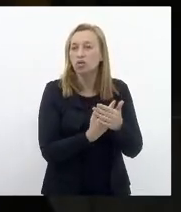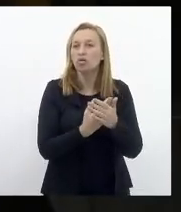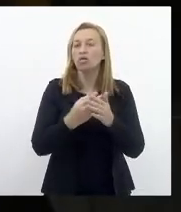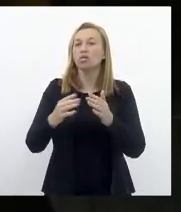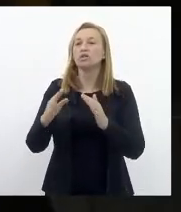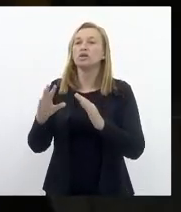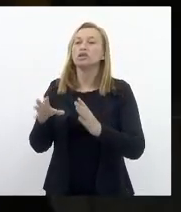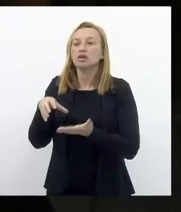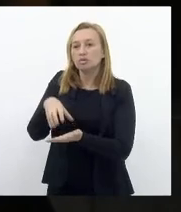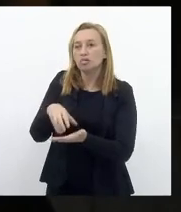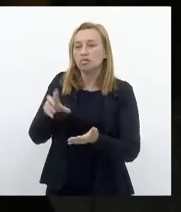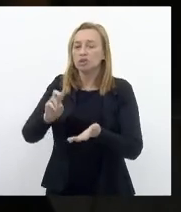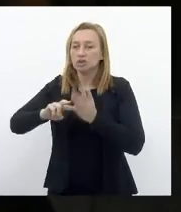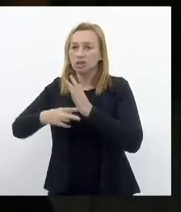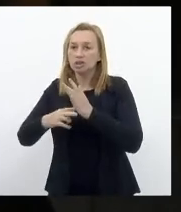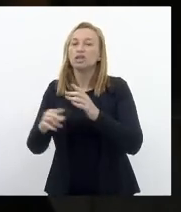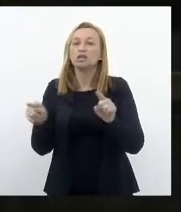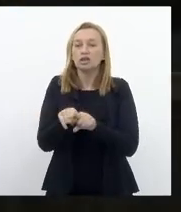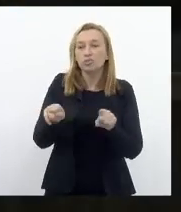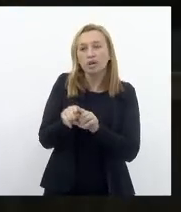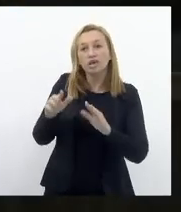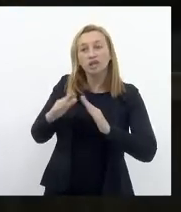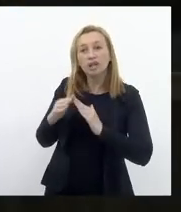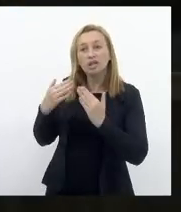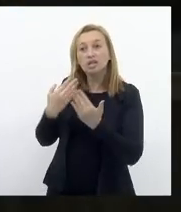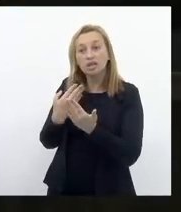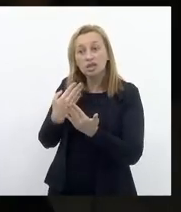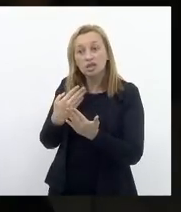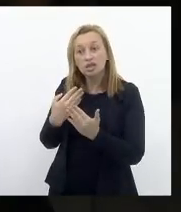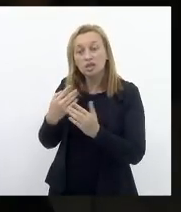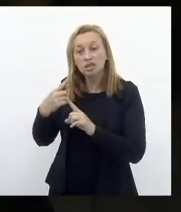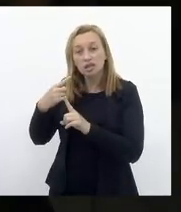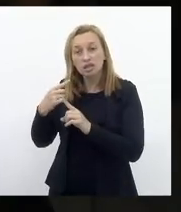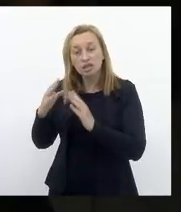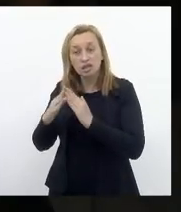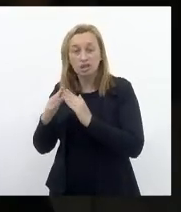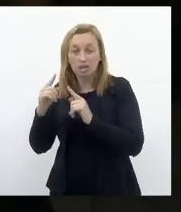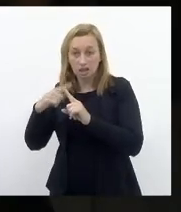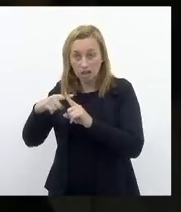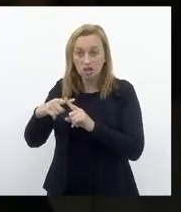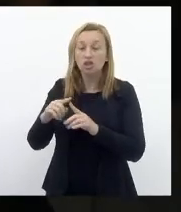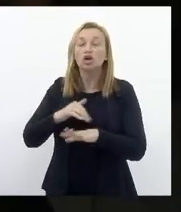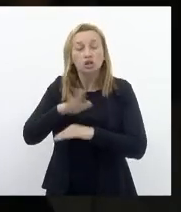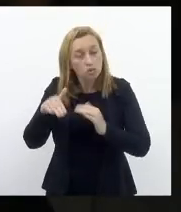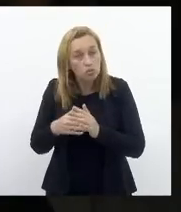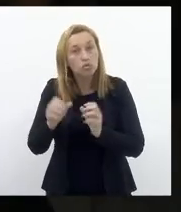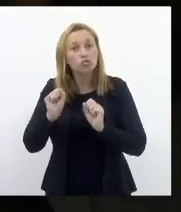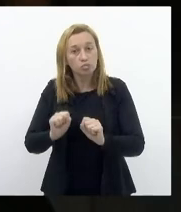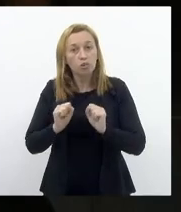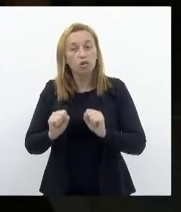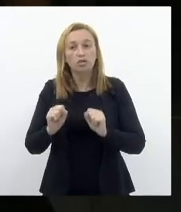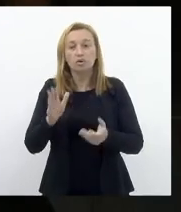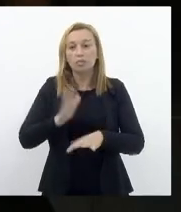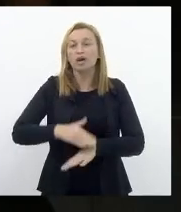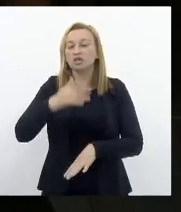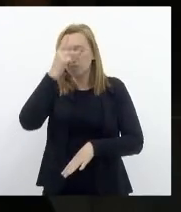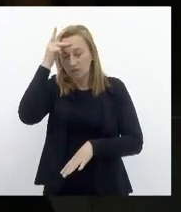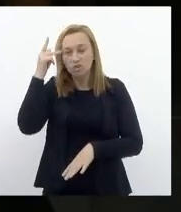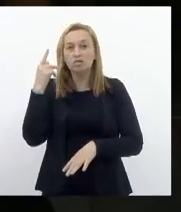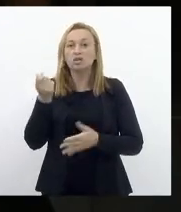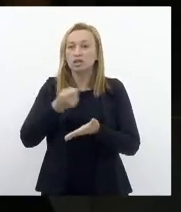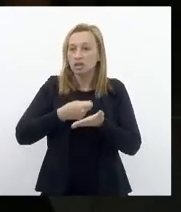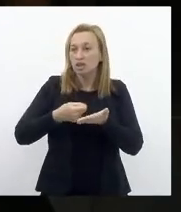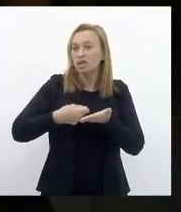Nas igrejas Deputada Tia Ju Falamos sobre isso hoje Todo mundo pode E deve se envolver Para que mais pessoas Se inscrevam como doadores